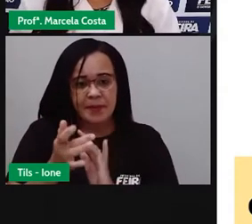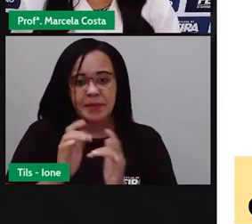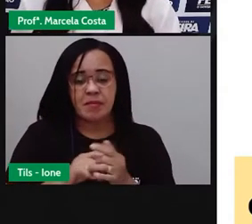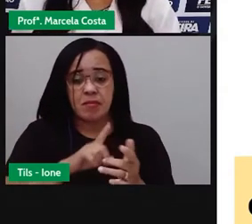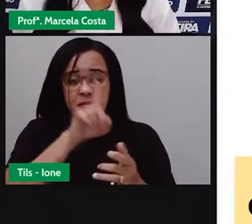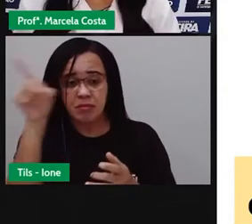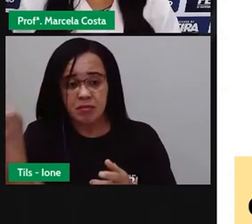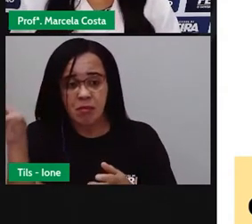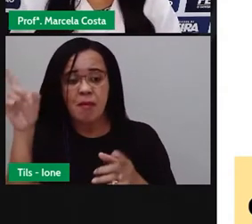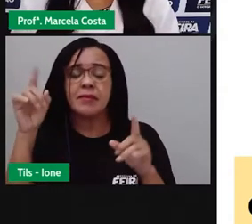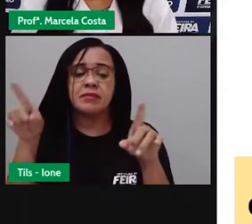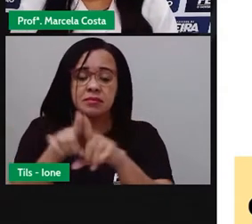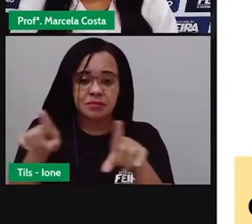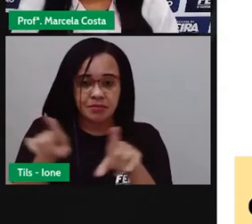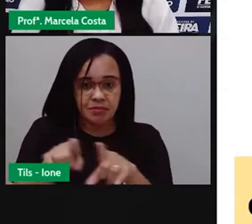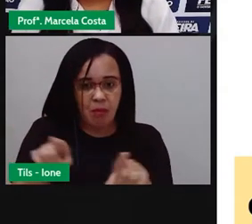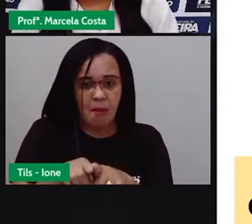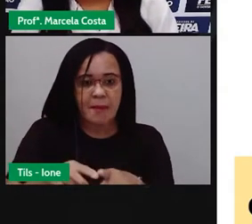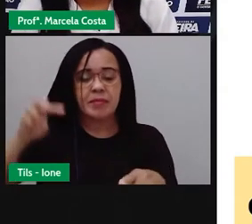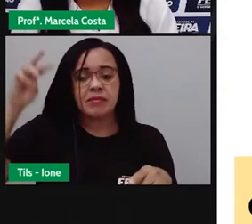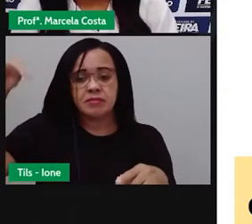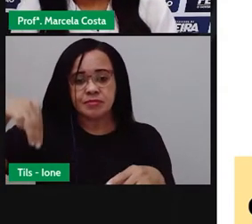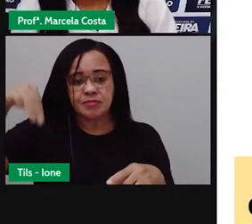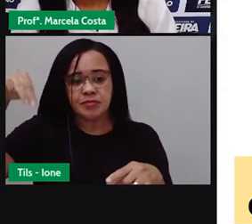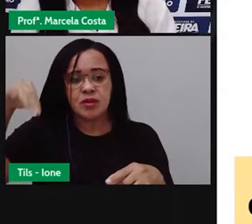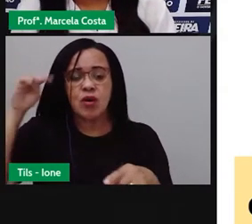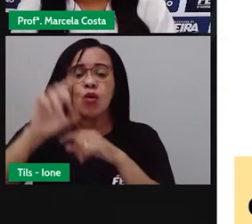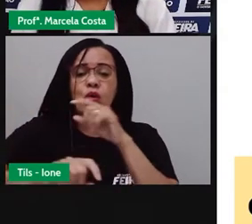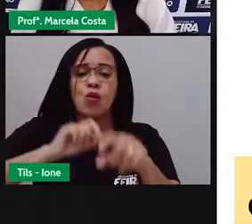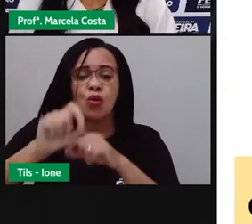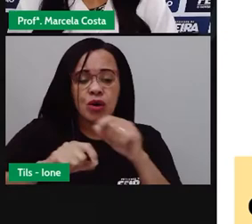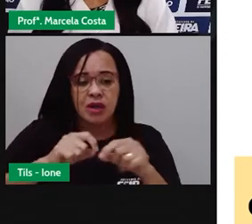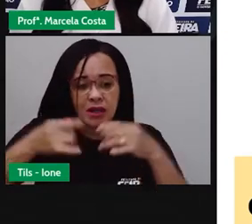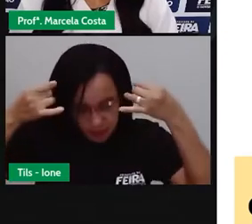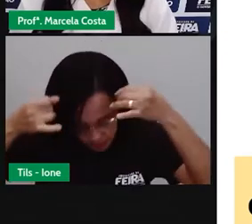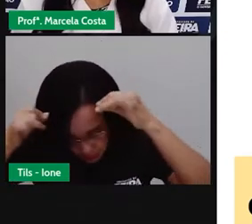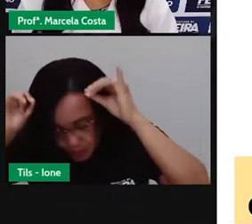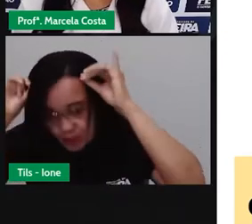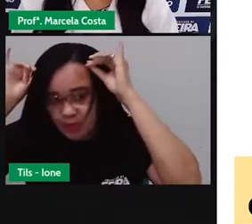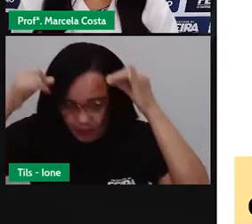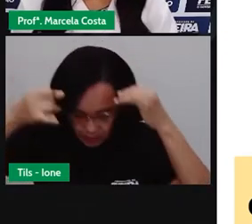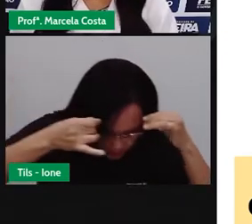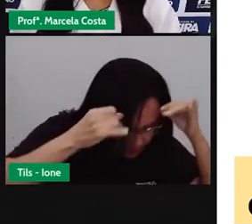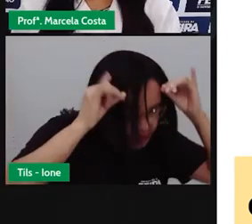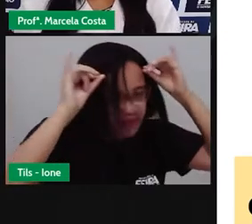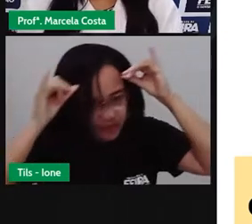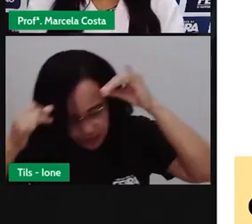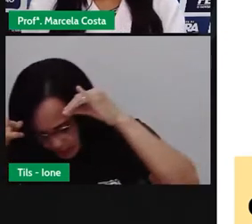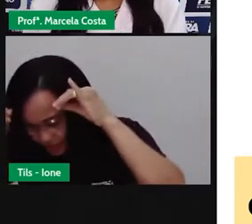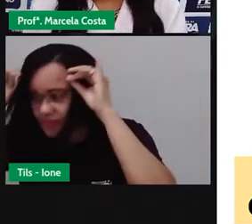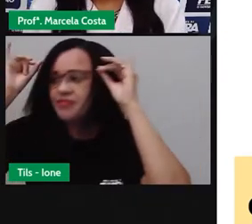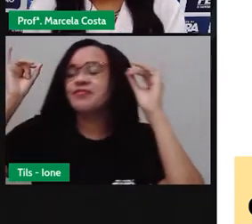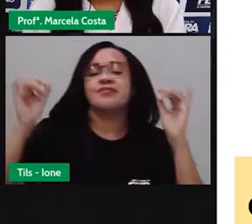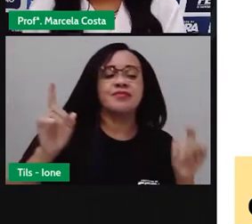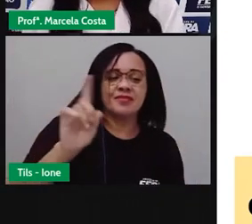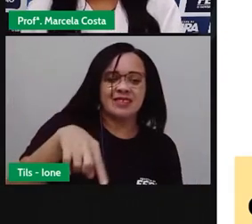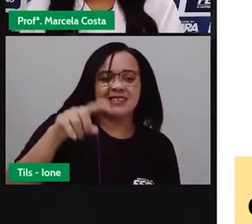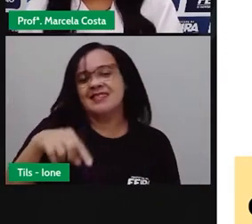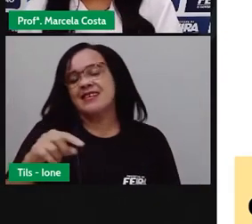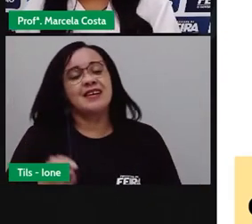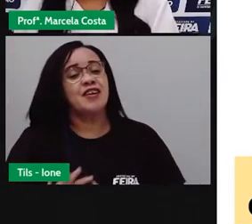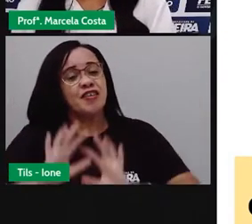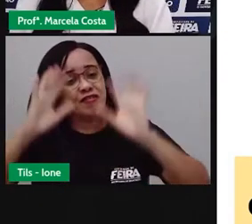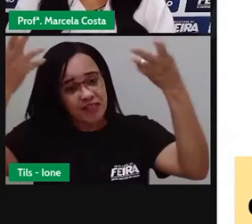lá no Maranhão, a festa do Pumba Meu Boi, que acontece geralmente no período dos